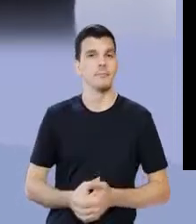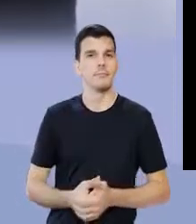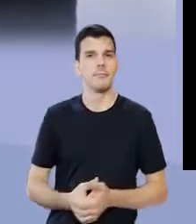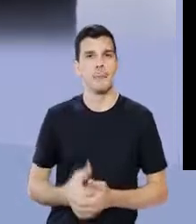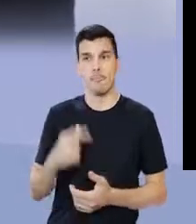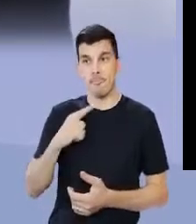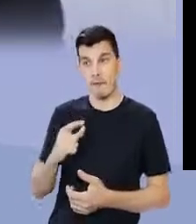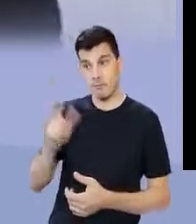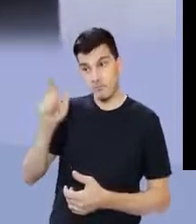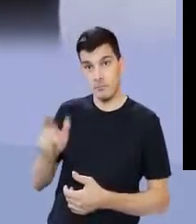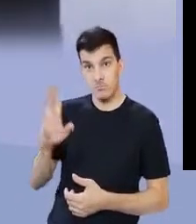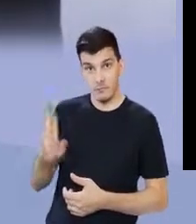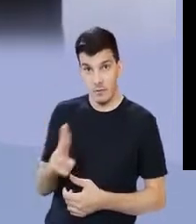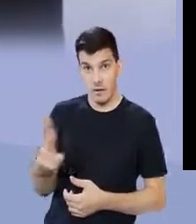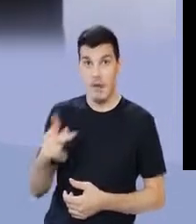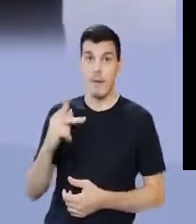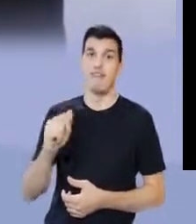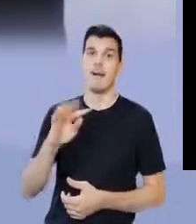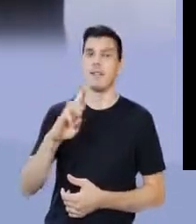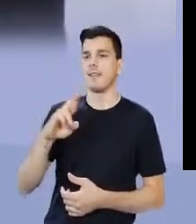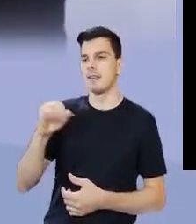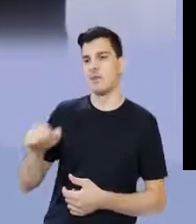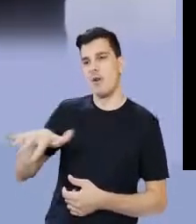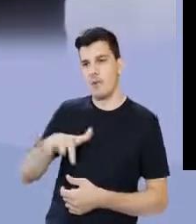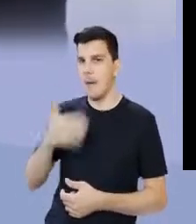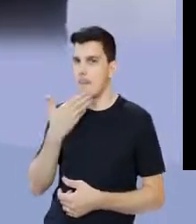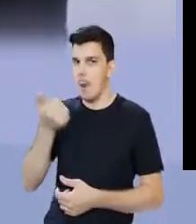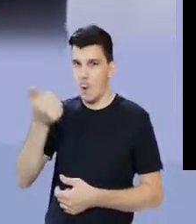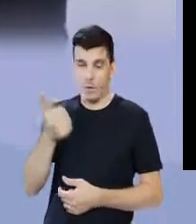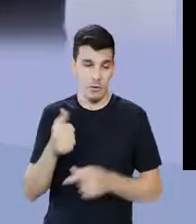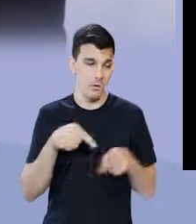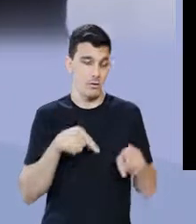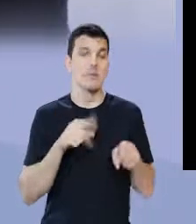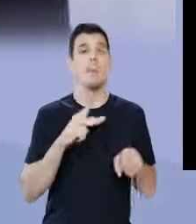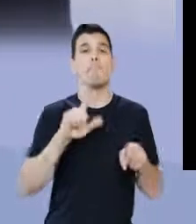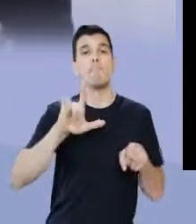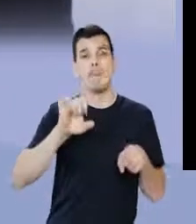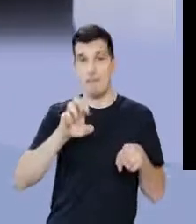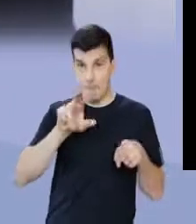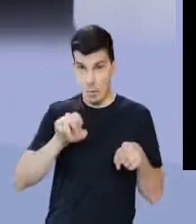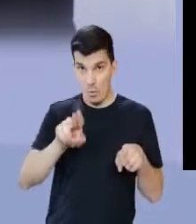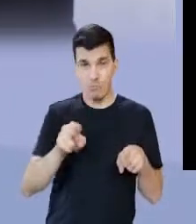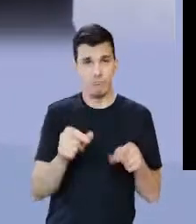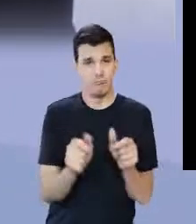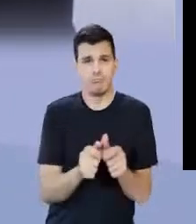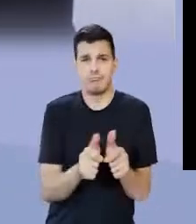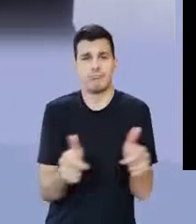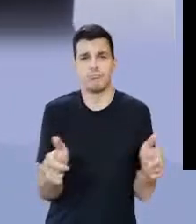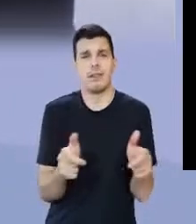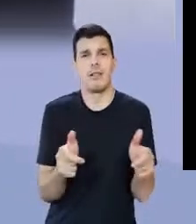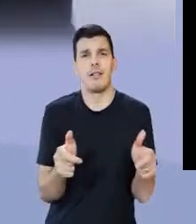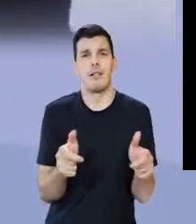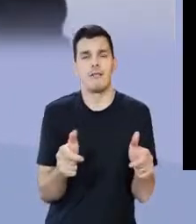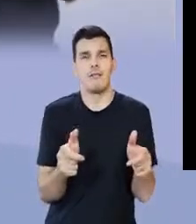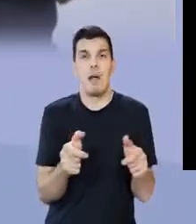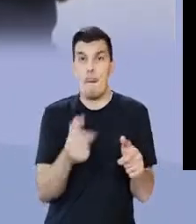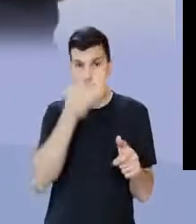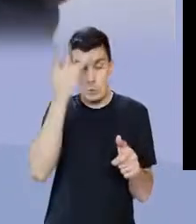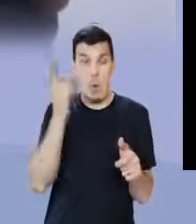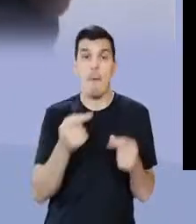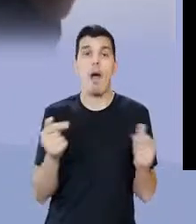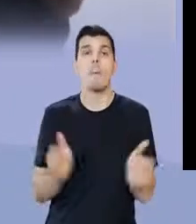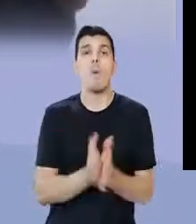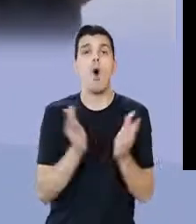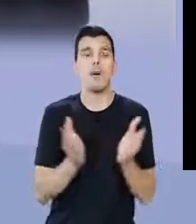cliente. Eu tenho o Patrício, dono das melhores terras, os plebeus, quase sem terras, mas esses